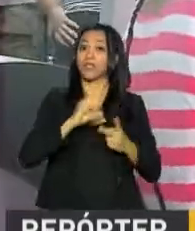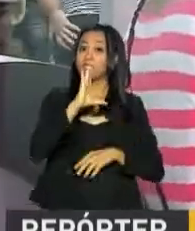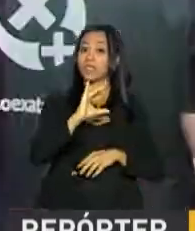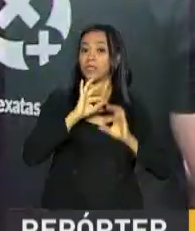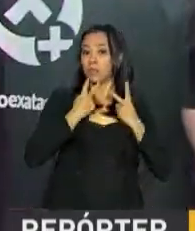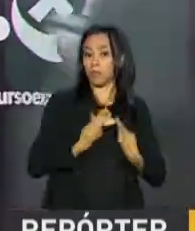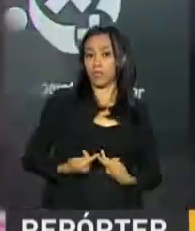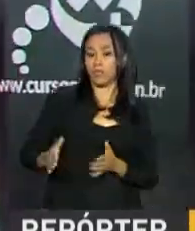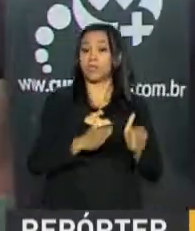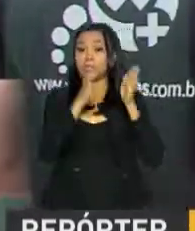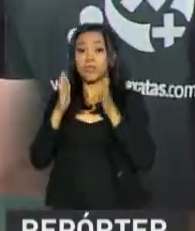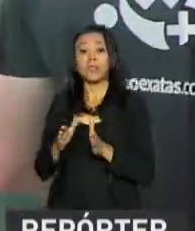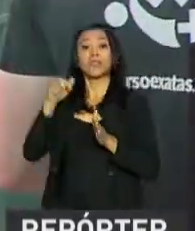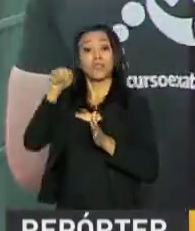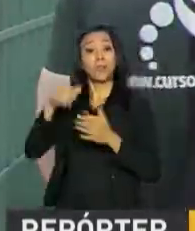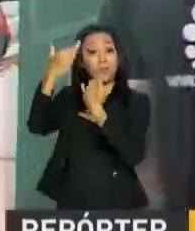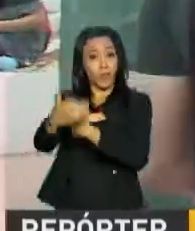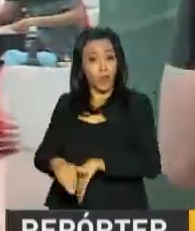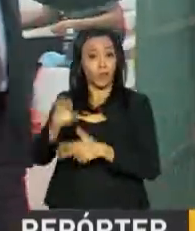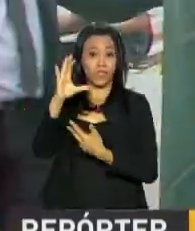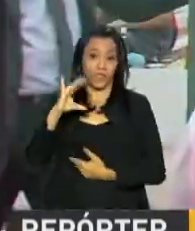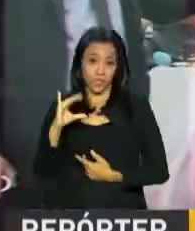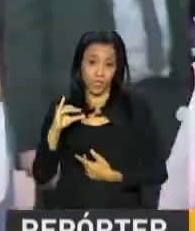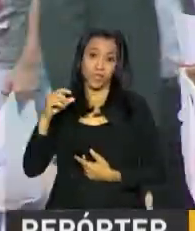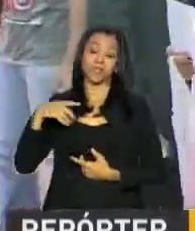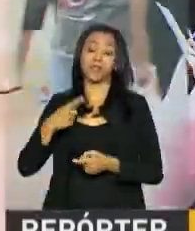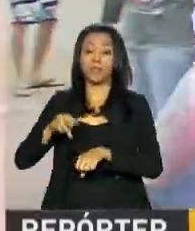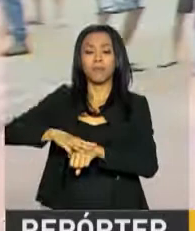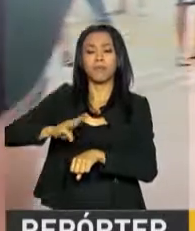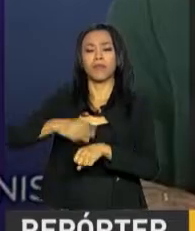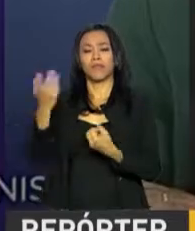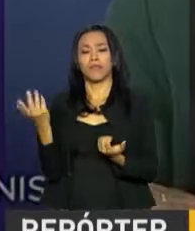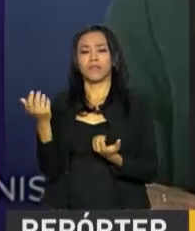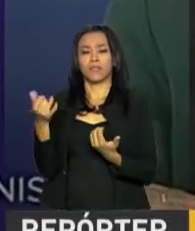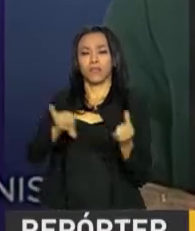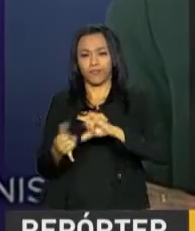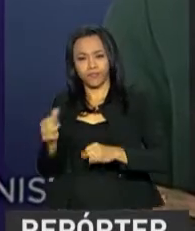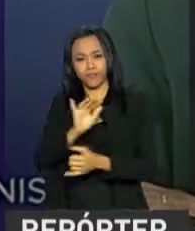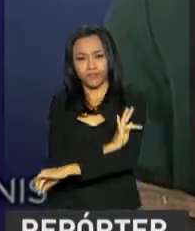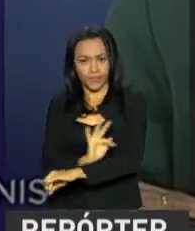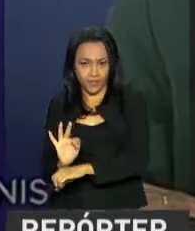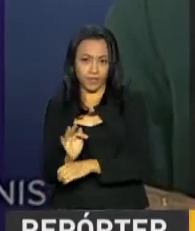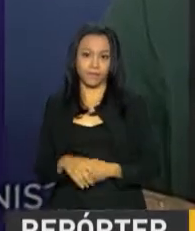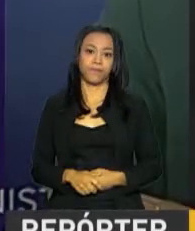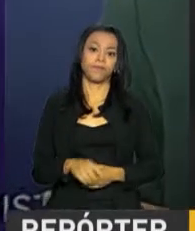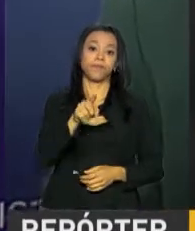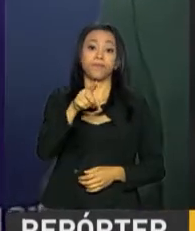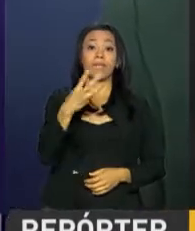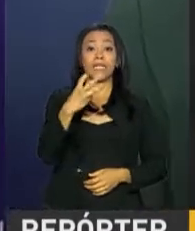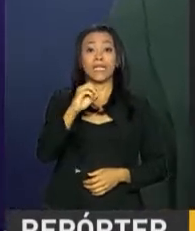Humanas e, no segundo dia, as provas de Ciências da Natureza e Matemática. Os 30 minutos a mais